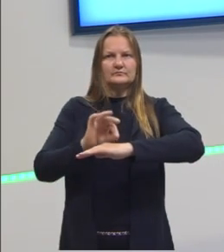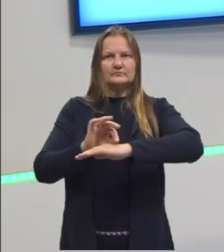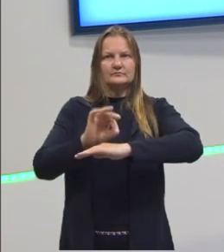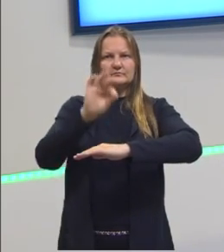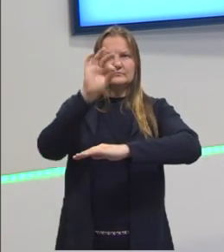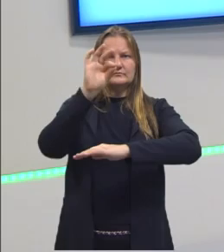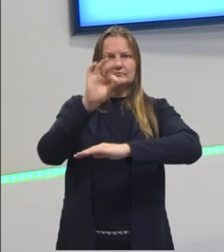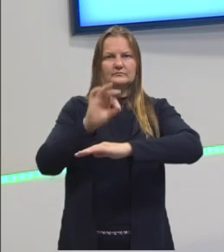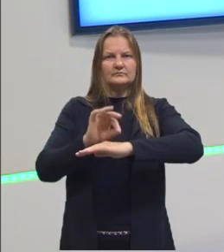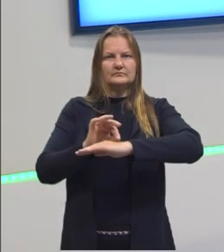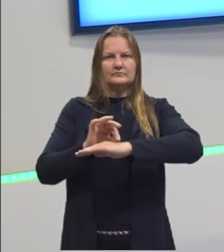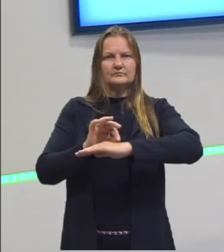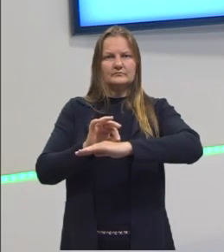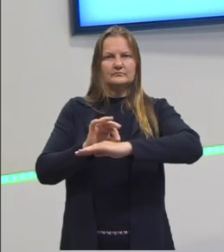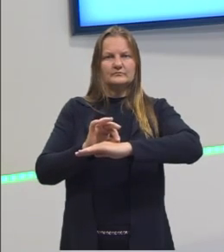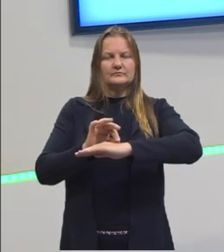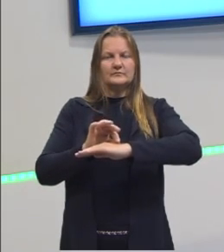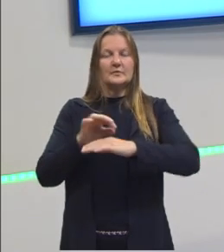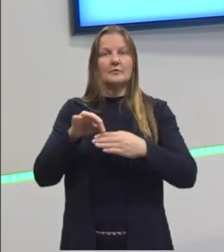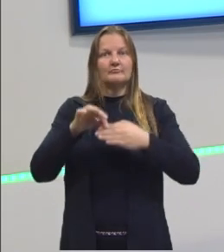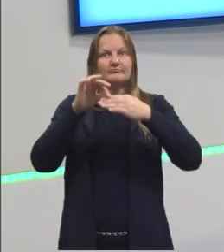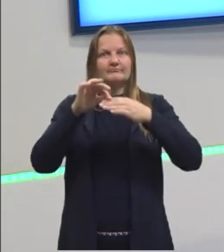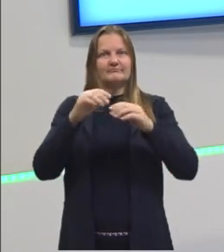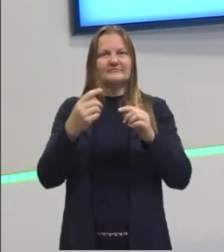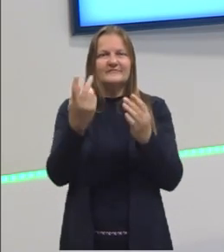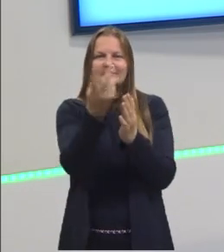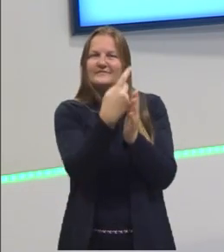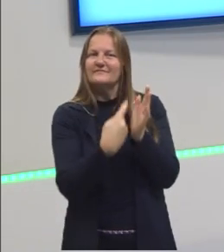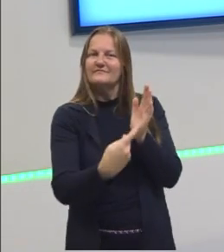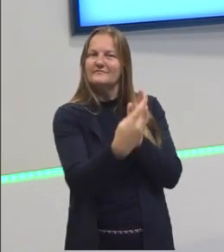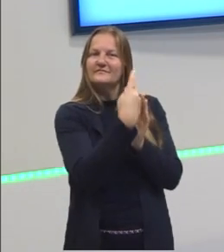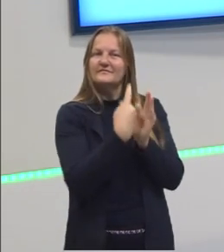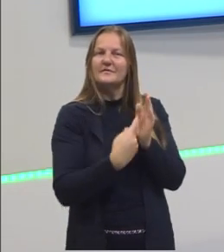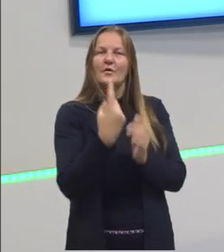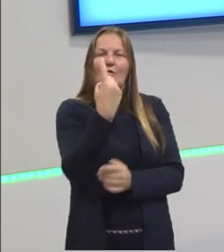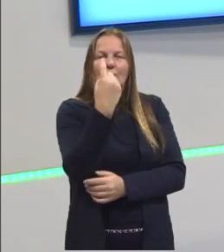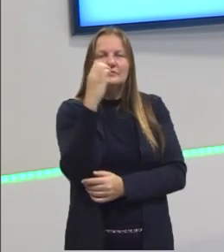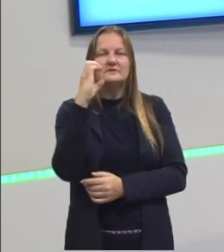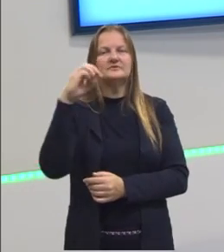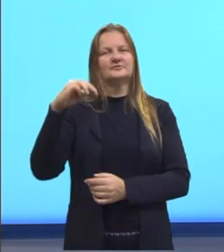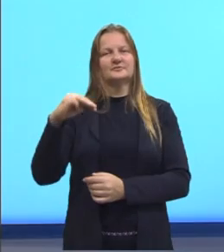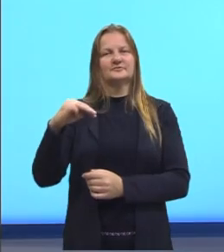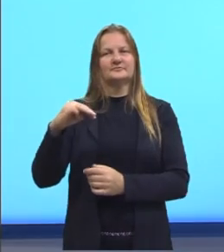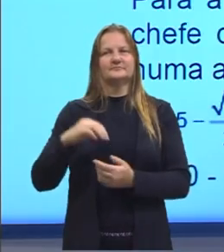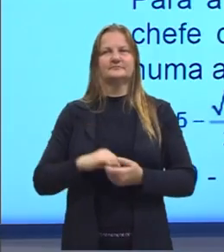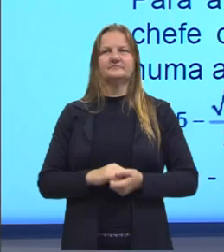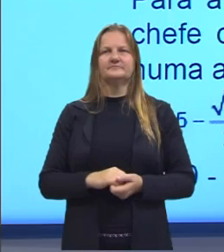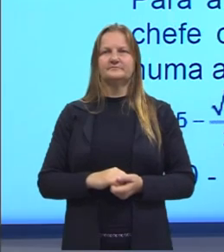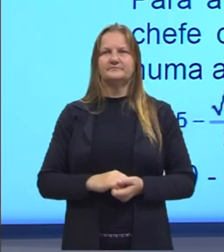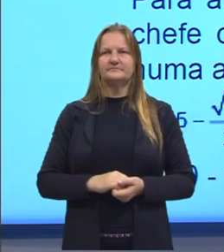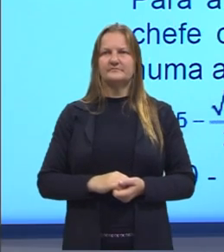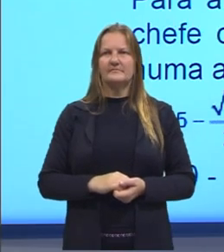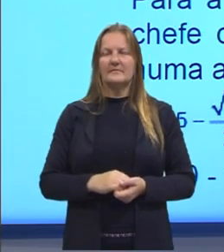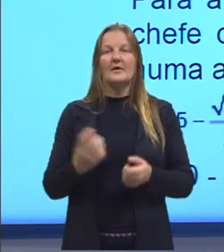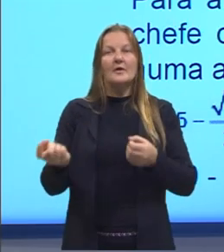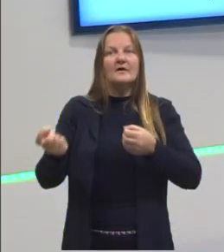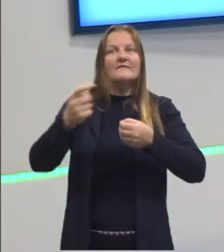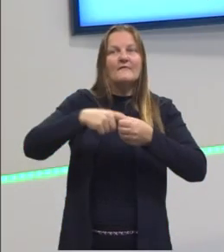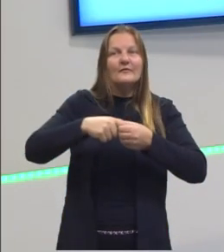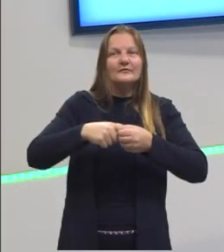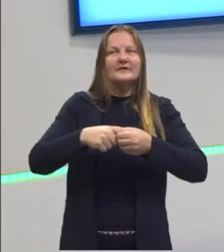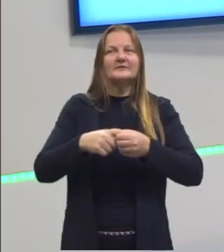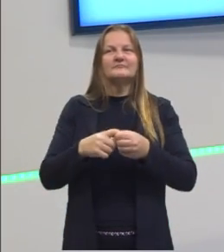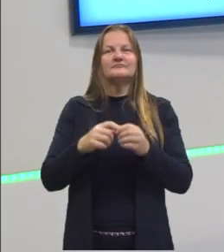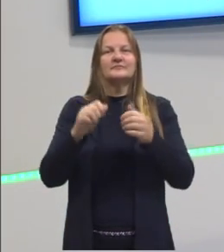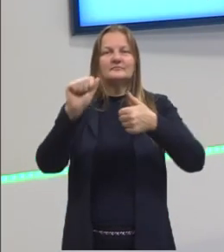daquela seção que vai ser descartada da figura seria de 1 centímetro Vamos voltar para as nossas